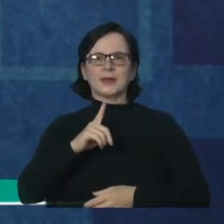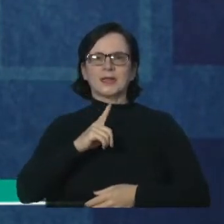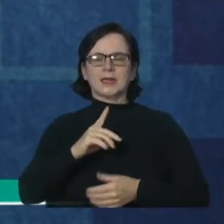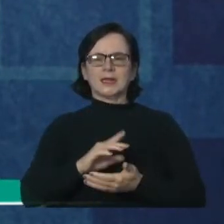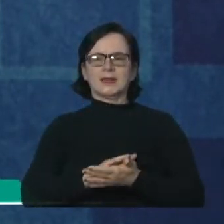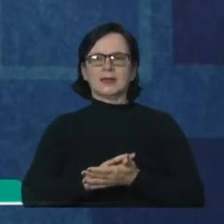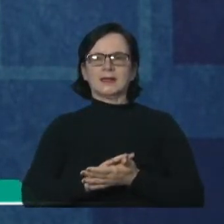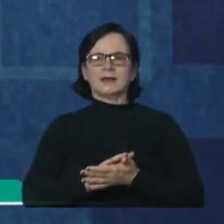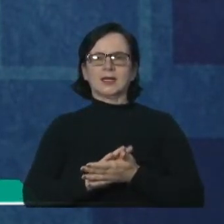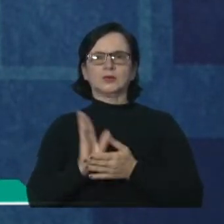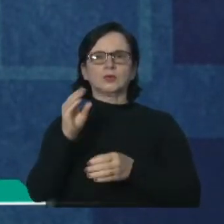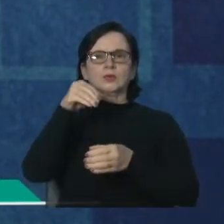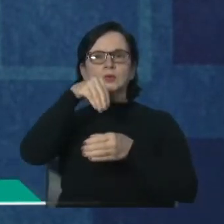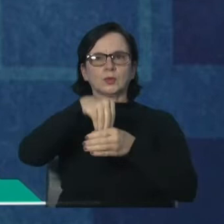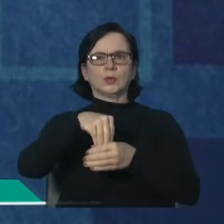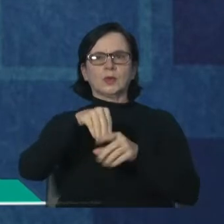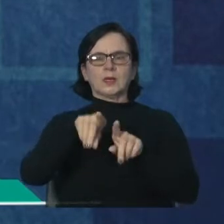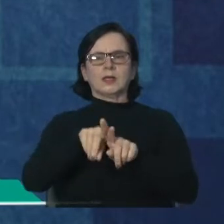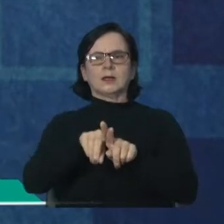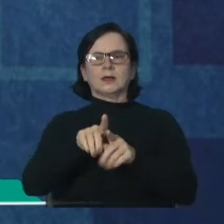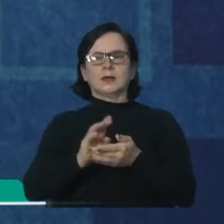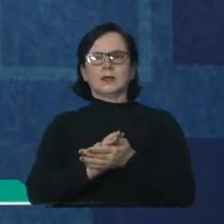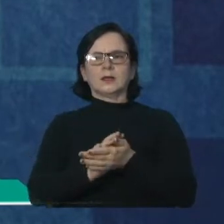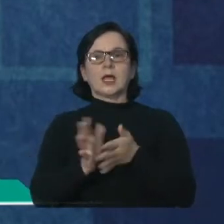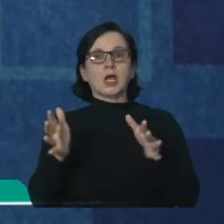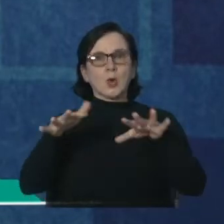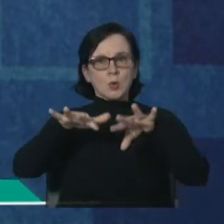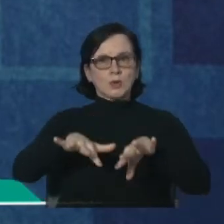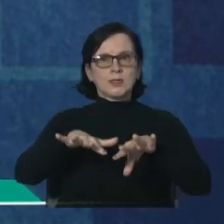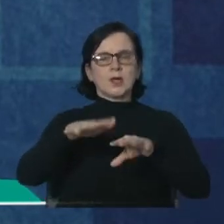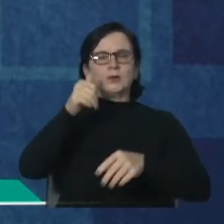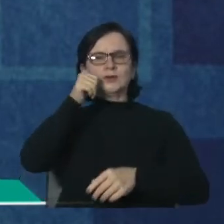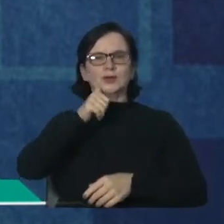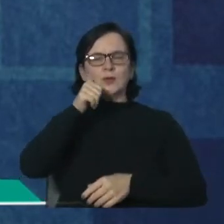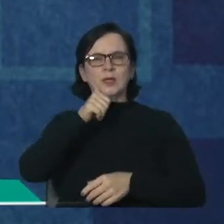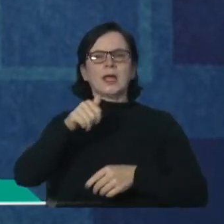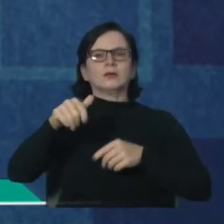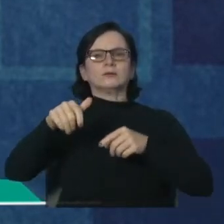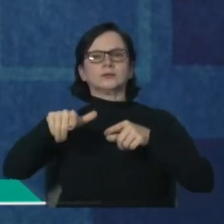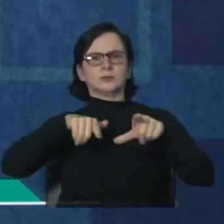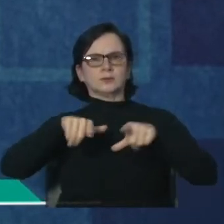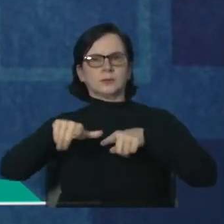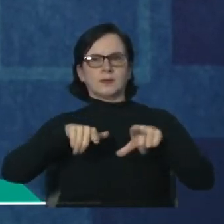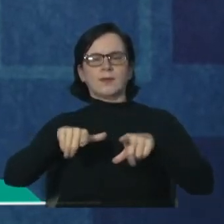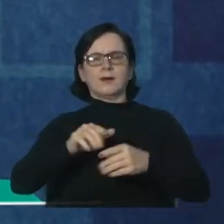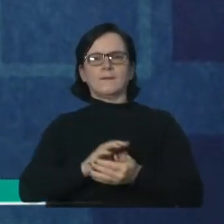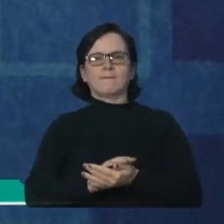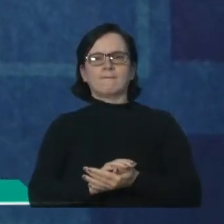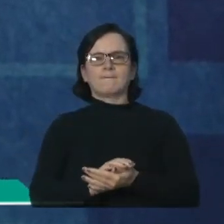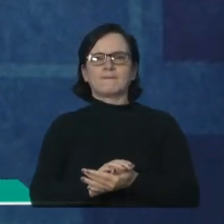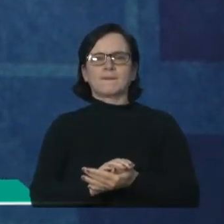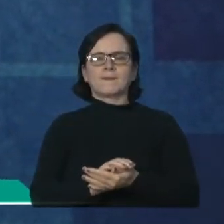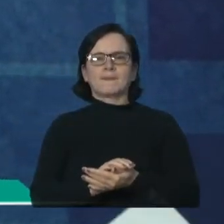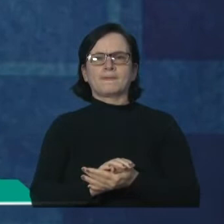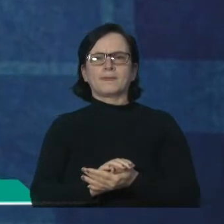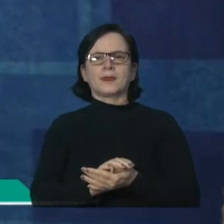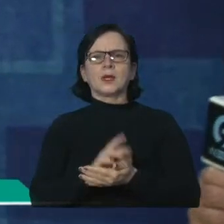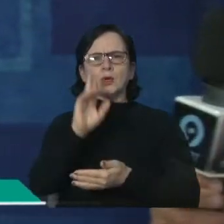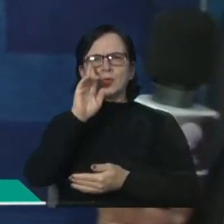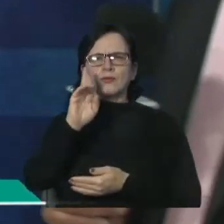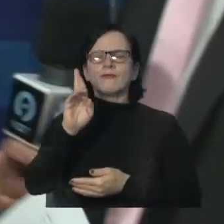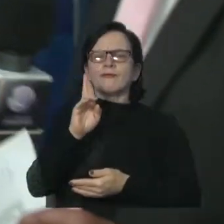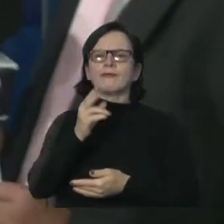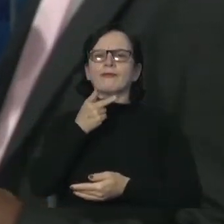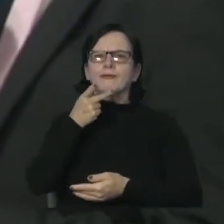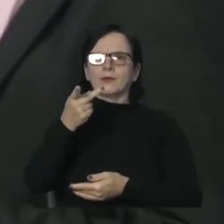essa questão da inclusão, inclusão de mulheres no campo de trabalho. O senhor fez questão agora no